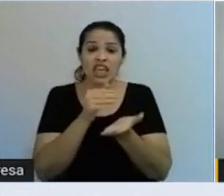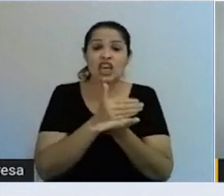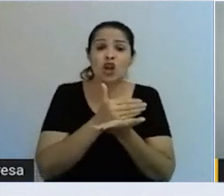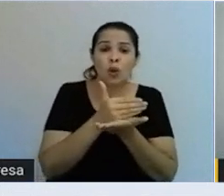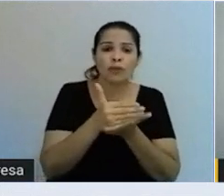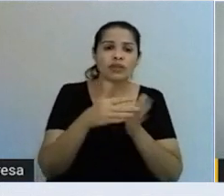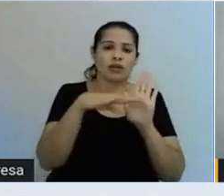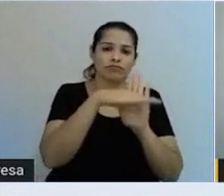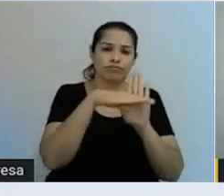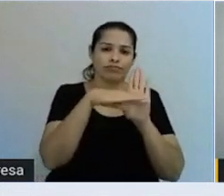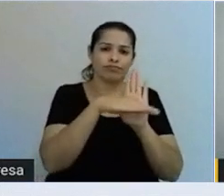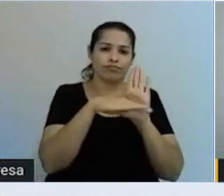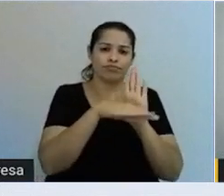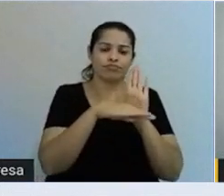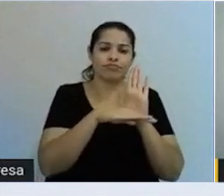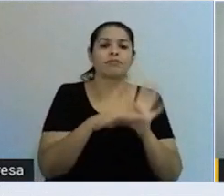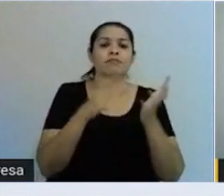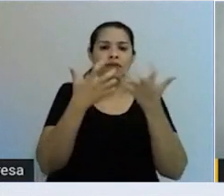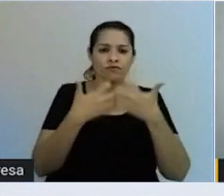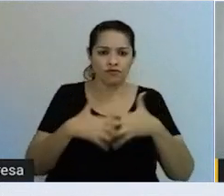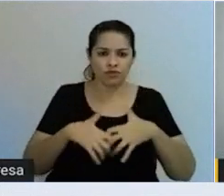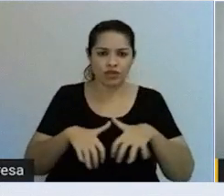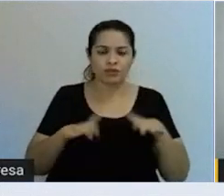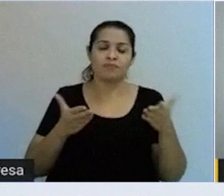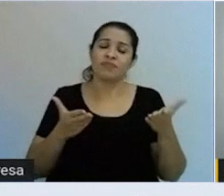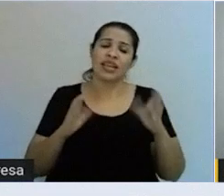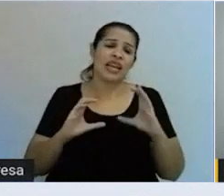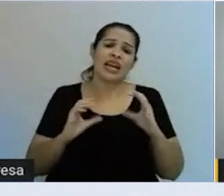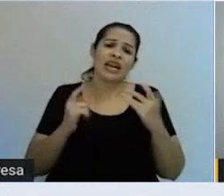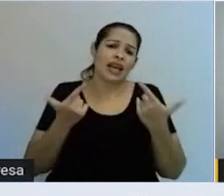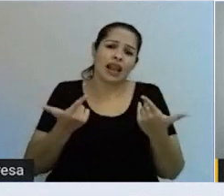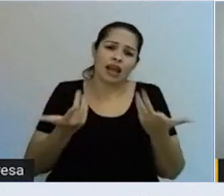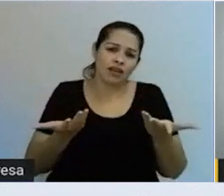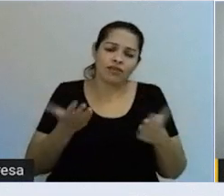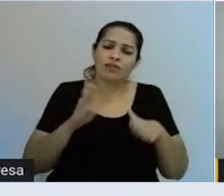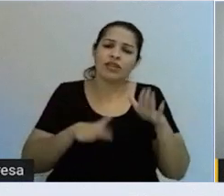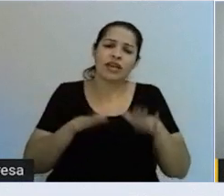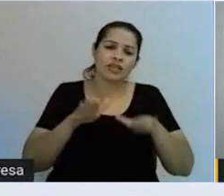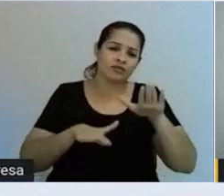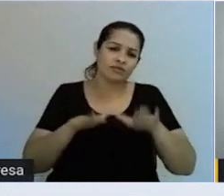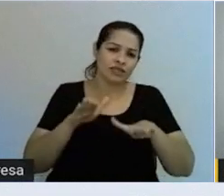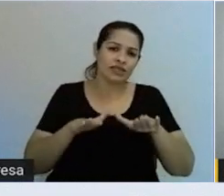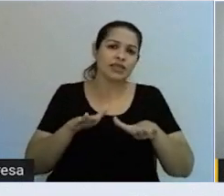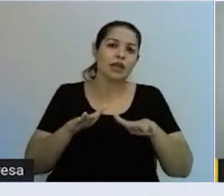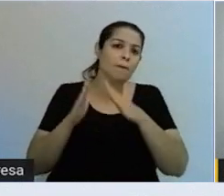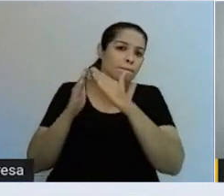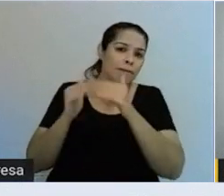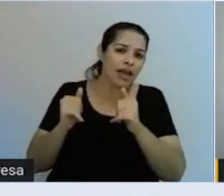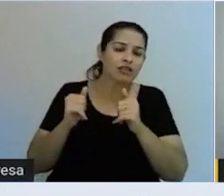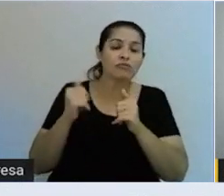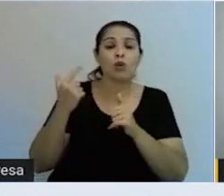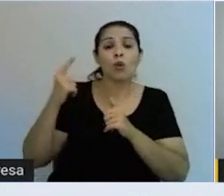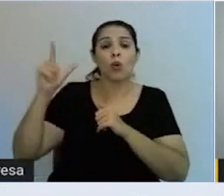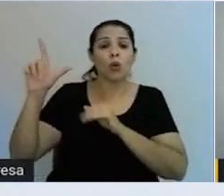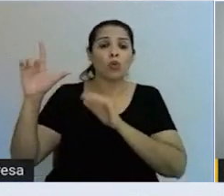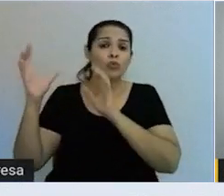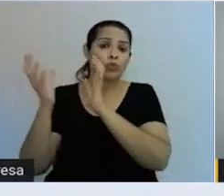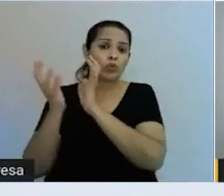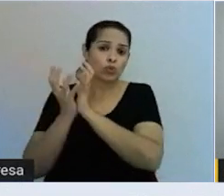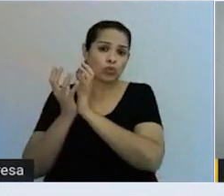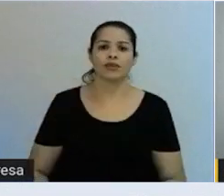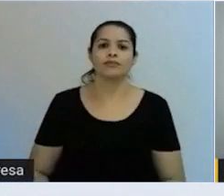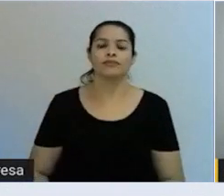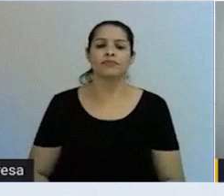implementação. Logicamente, normalmente, com uma consultoria externa, né? Para ajudar em todo esse plano de